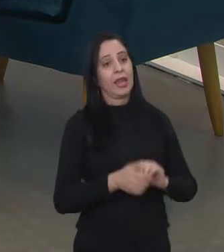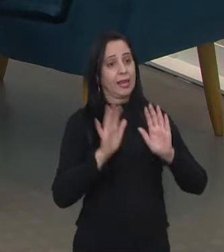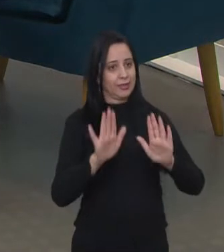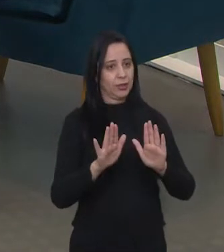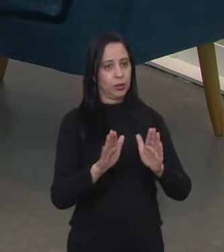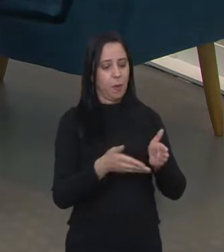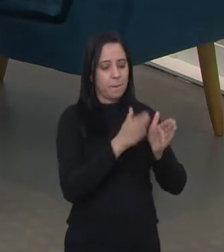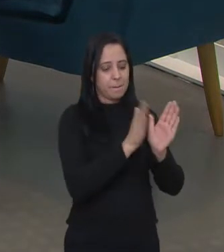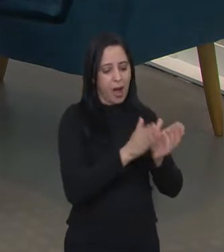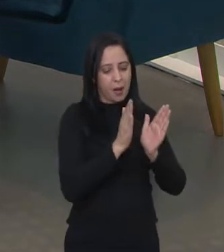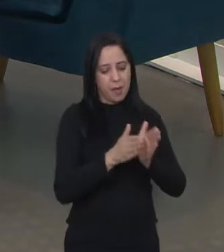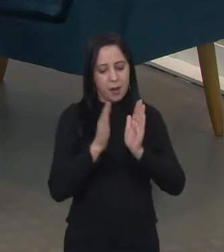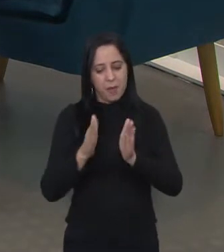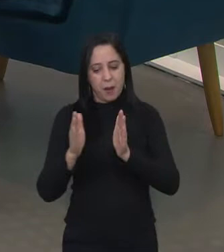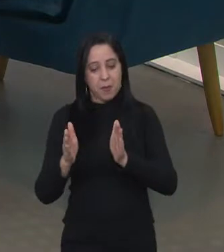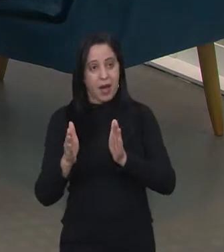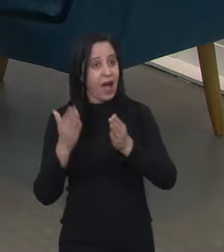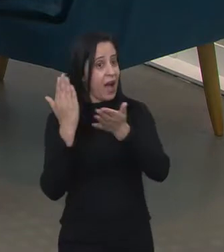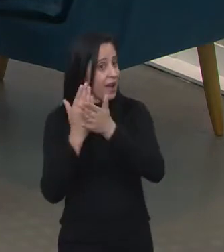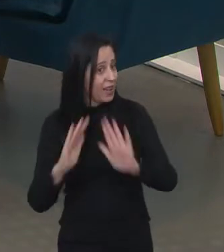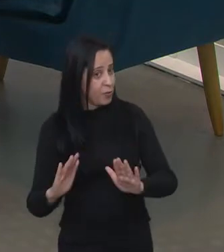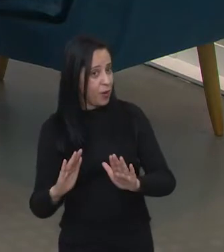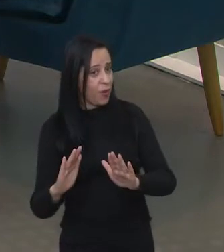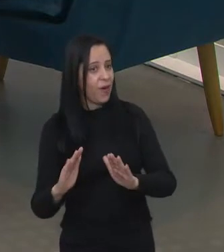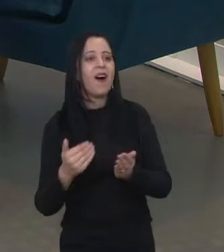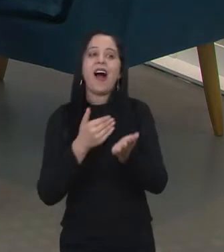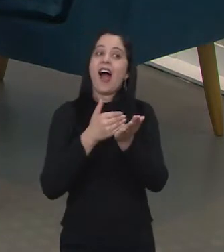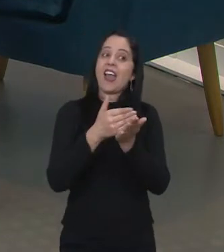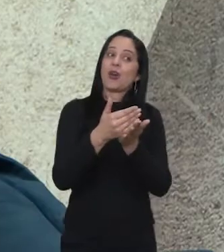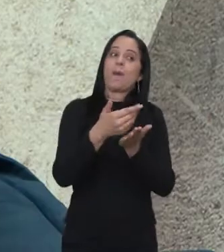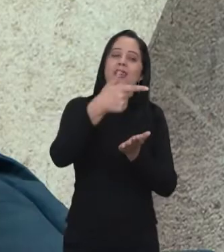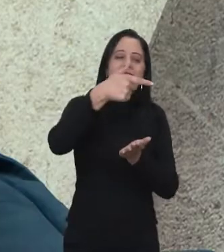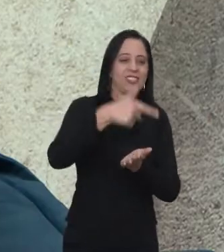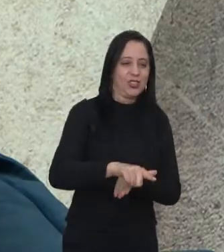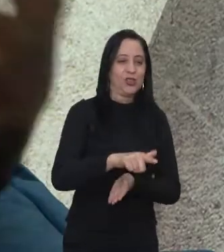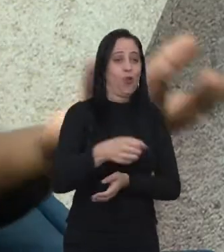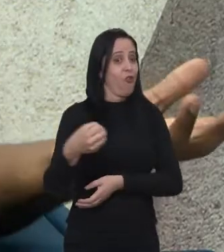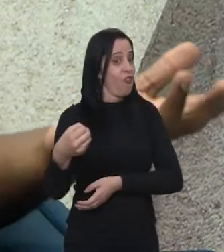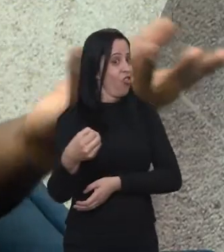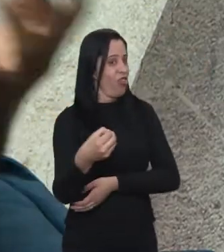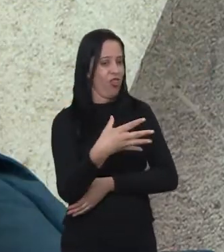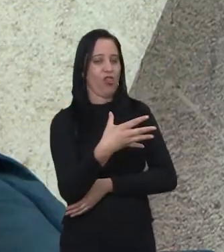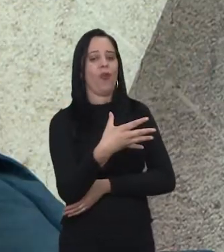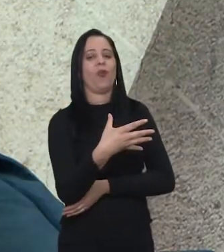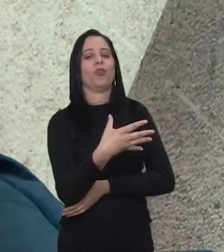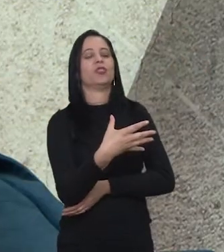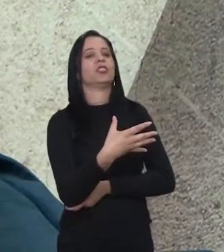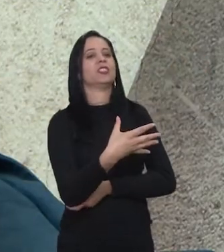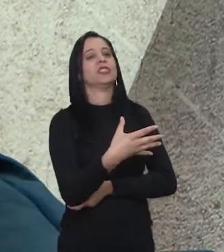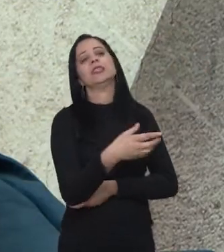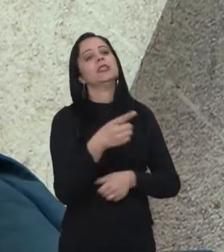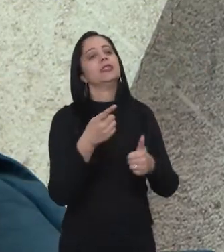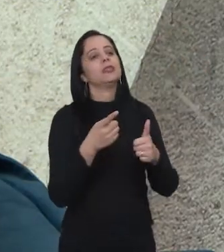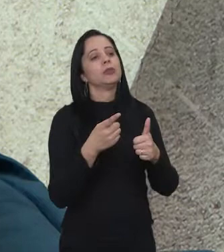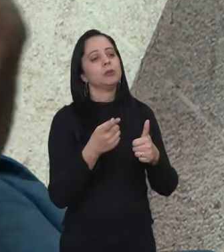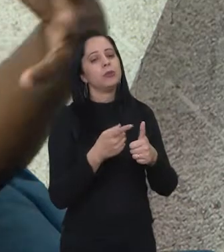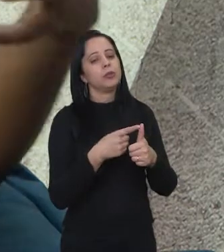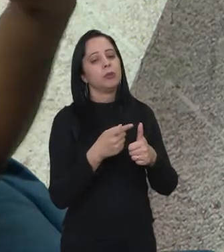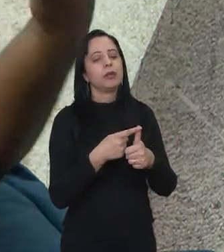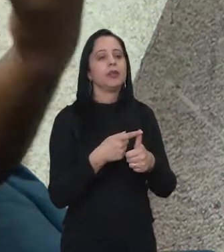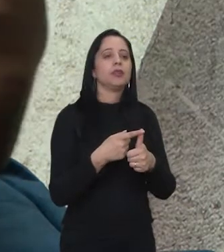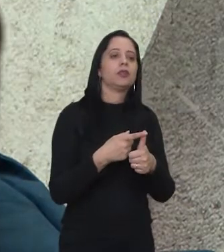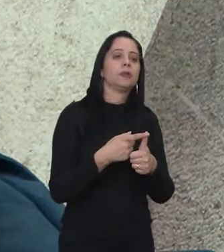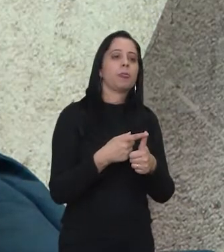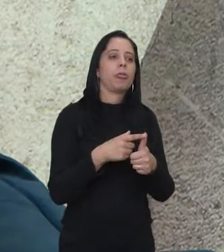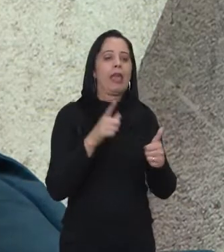Passou no processo de seleção, aí começa uma outra trilha. Então, tem uma jornada. Então, primeiro,